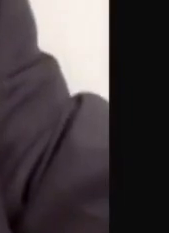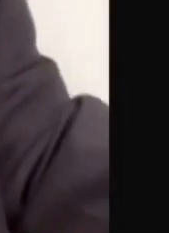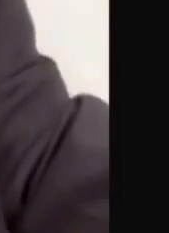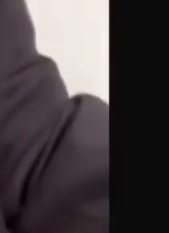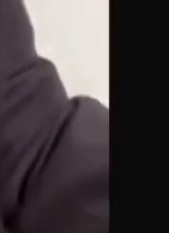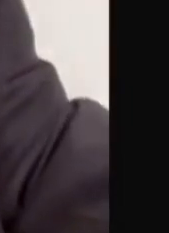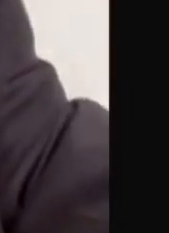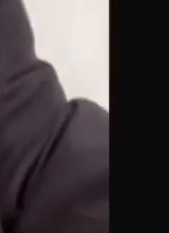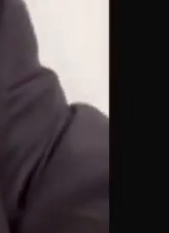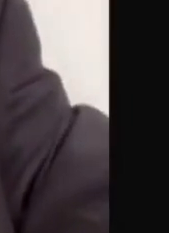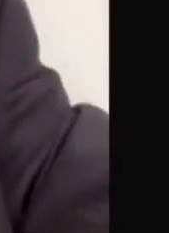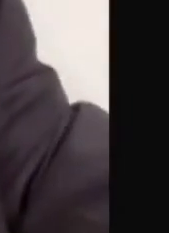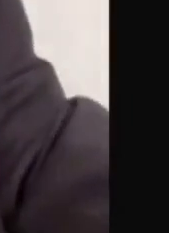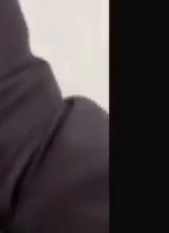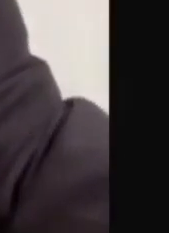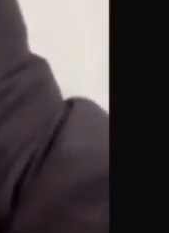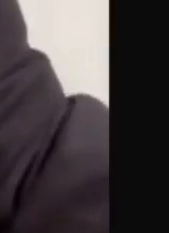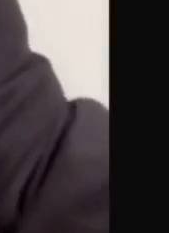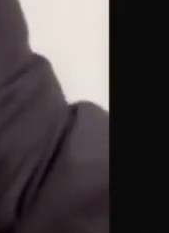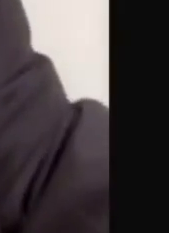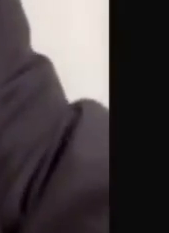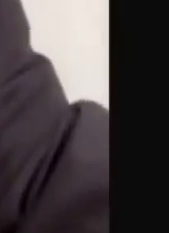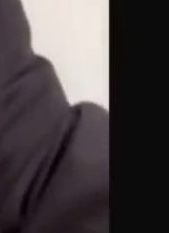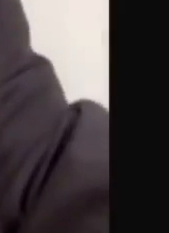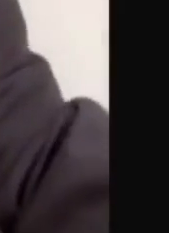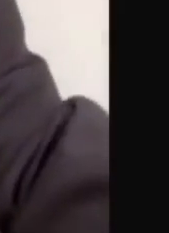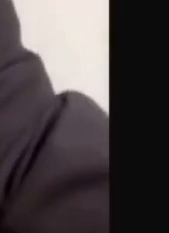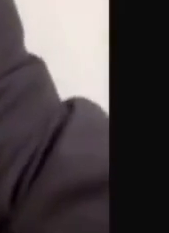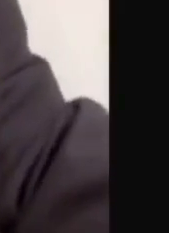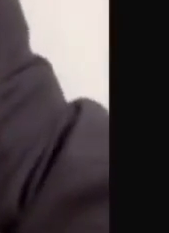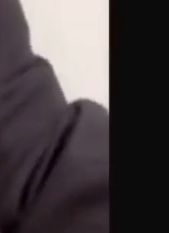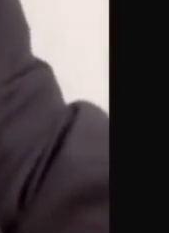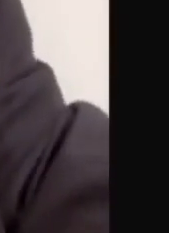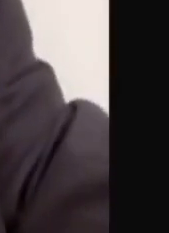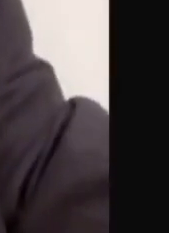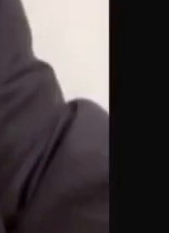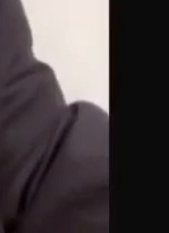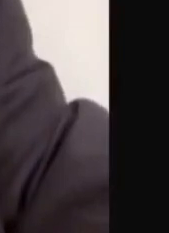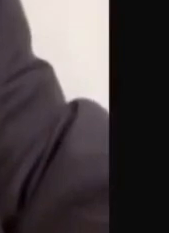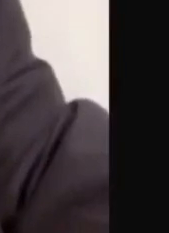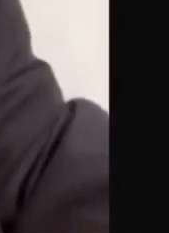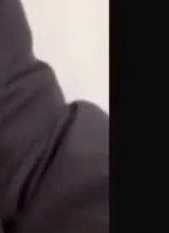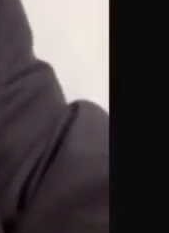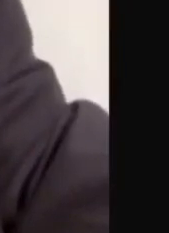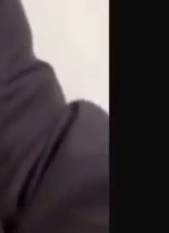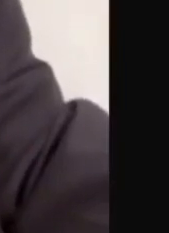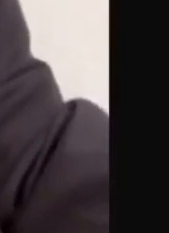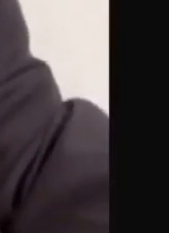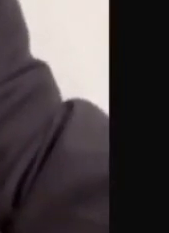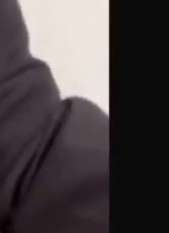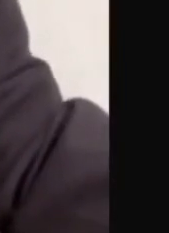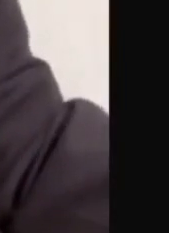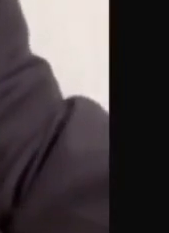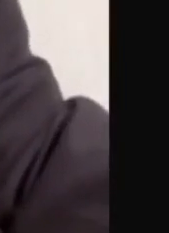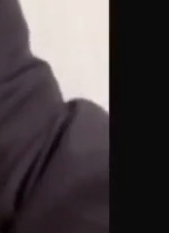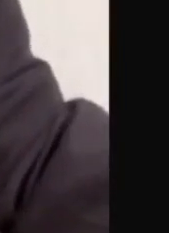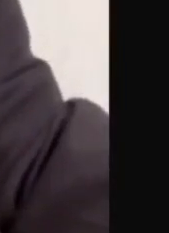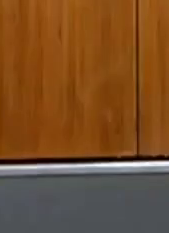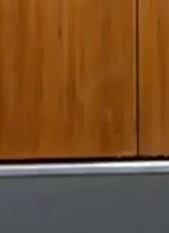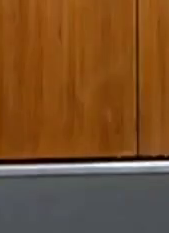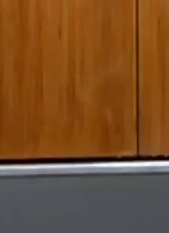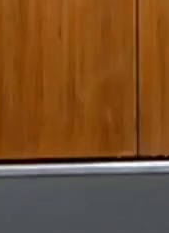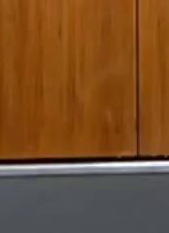Comissão de defesa dos direitos aparecer para o segundo turno do projeto de lei 919 Doutor Paulo,